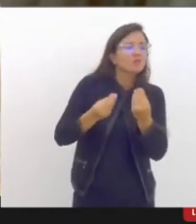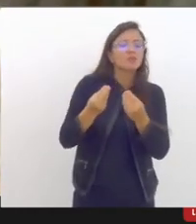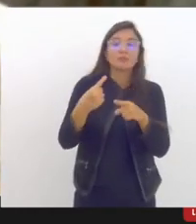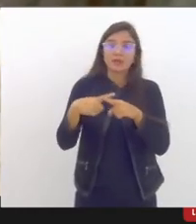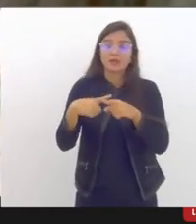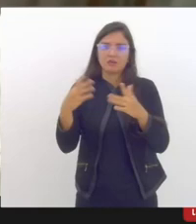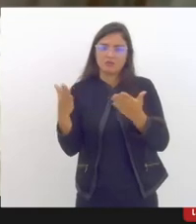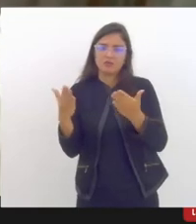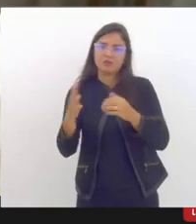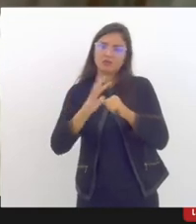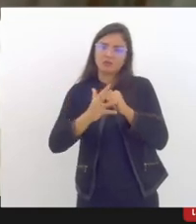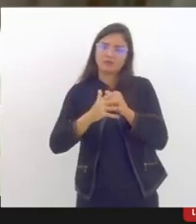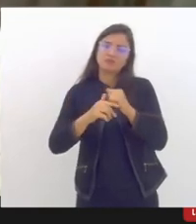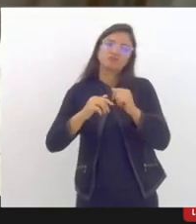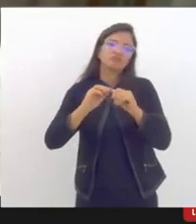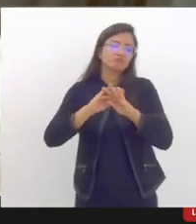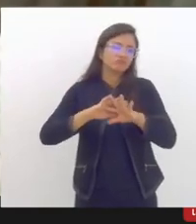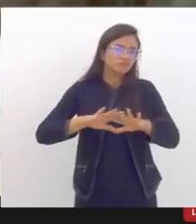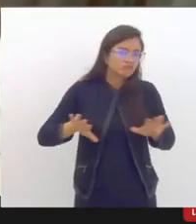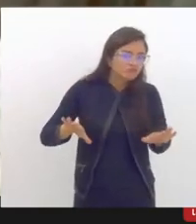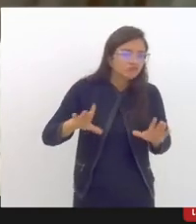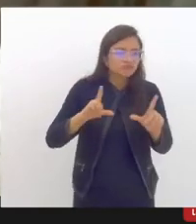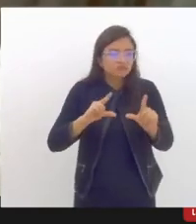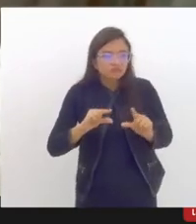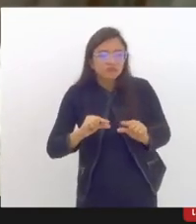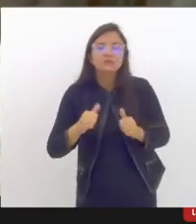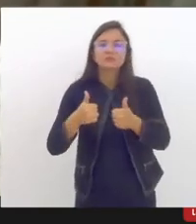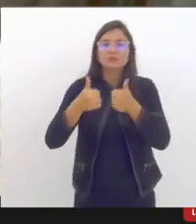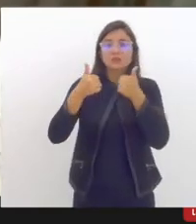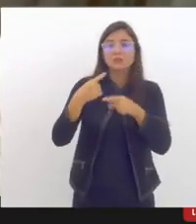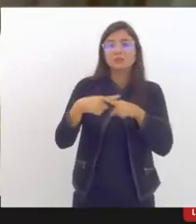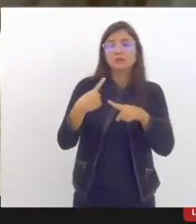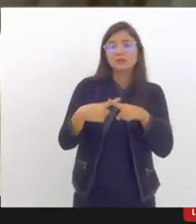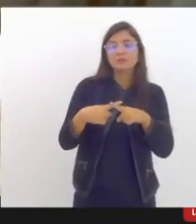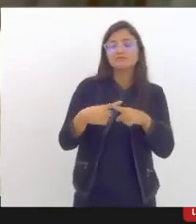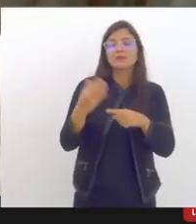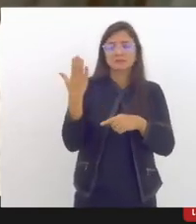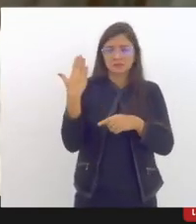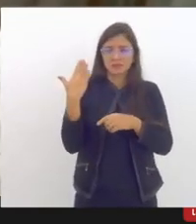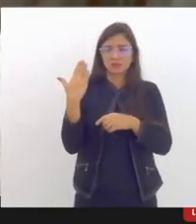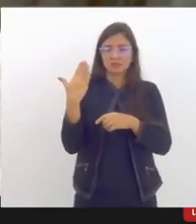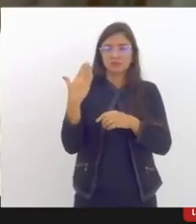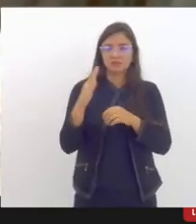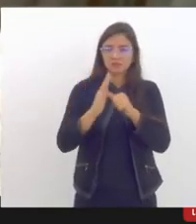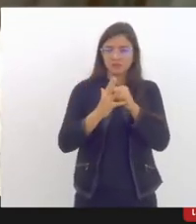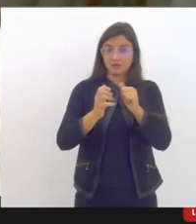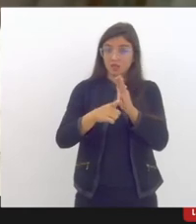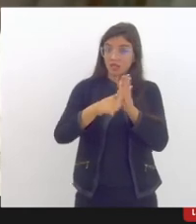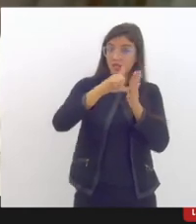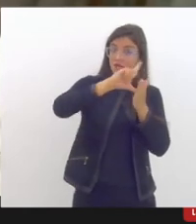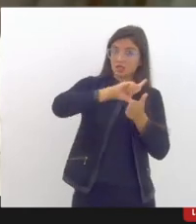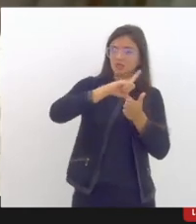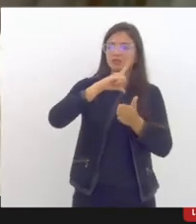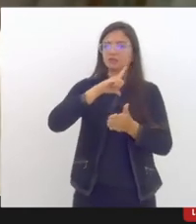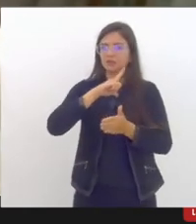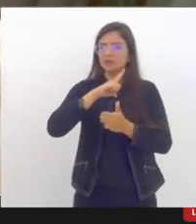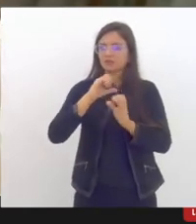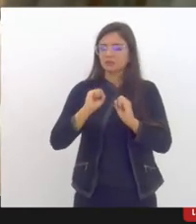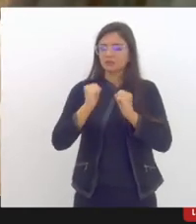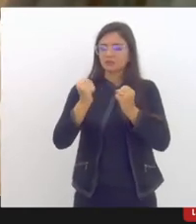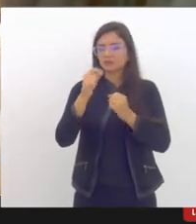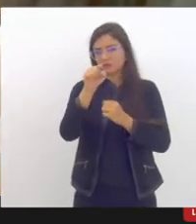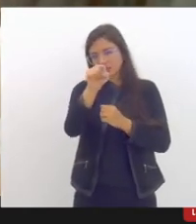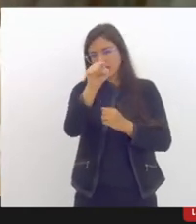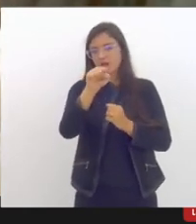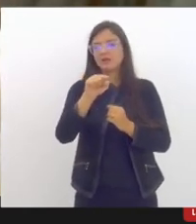a defensoria antes da pandemia nos anos 2018 2019 tinha feito uma aproximação com a secretaria